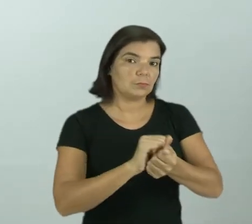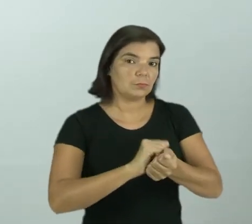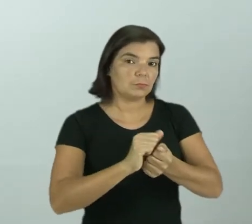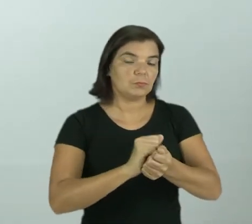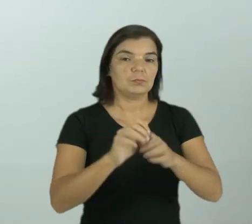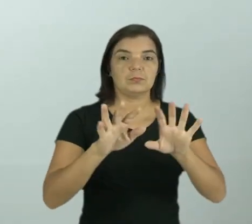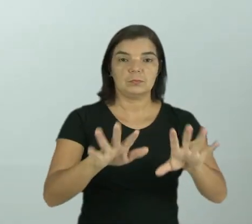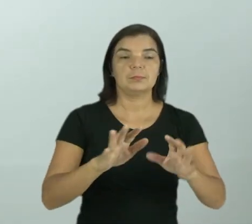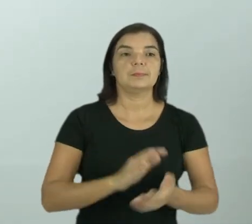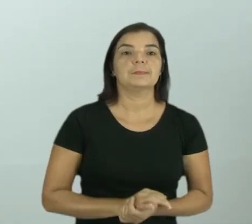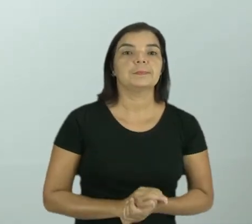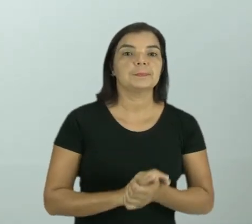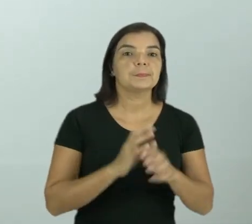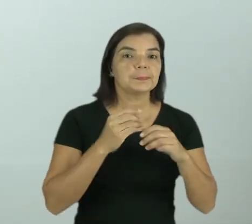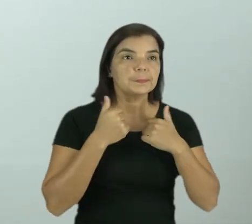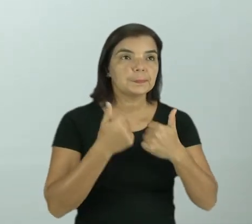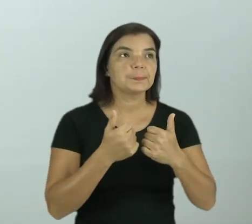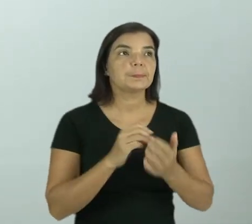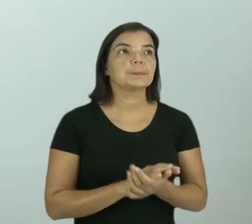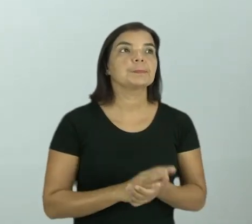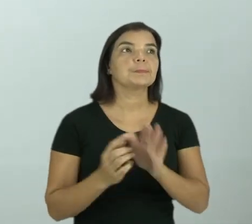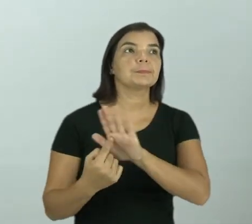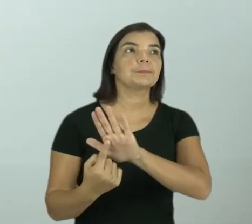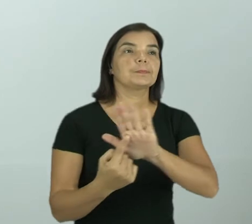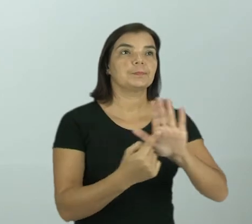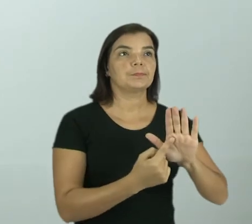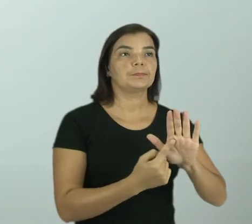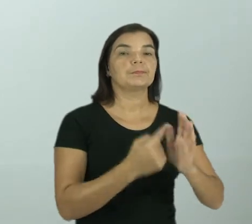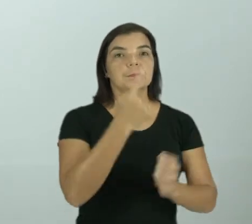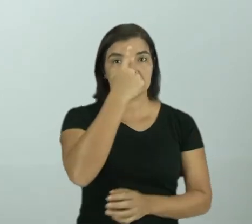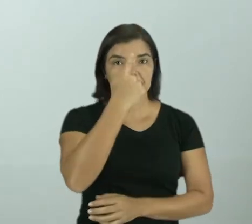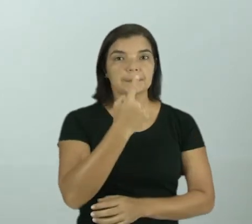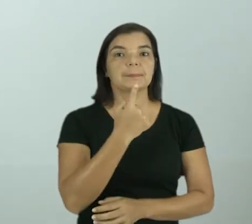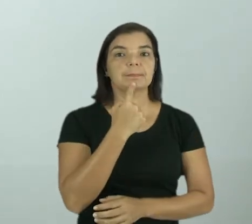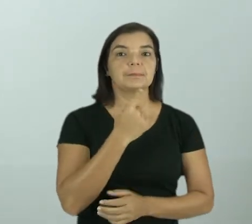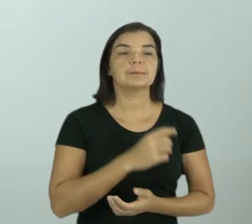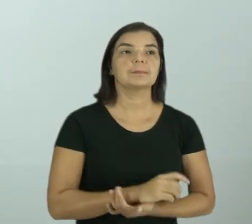roupas assim. Tudo bem? Deixa eu mostrar para vocês as imagens.